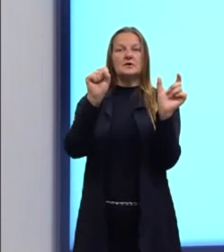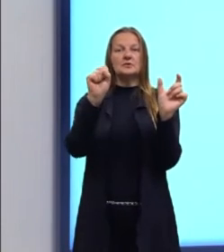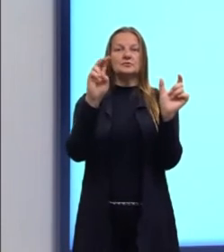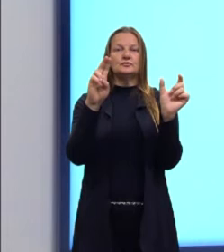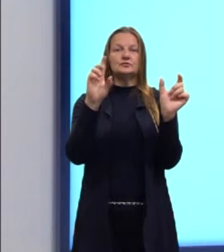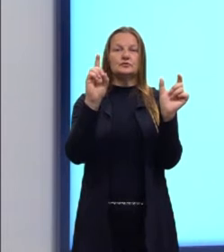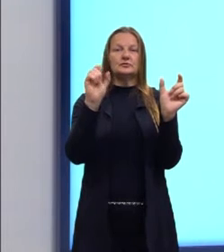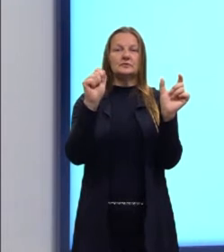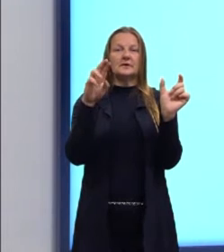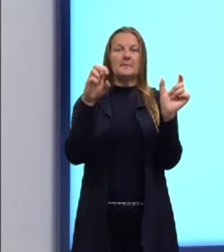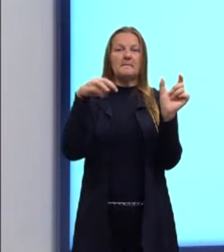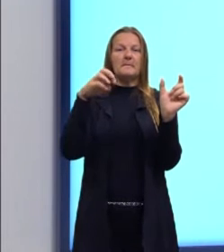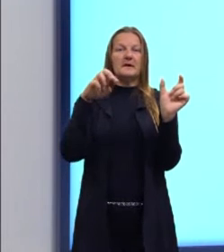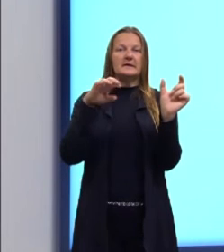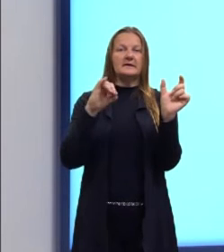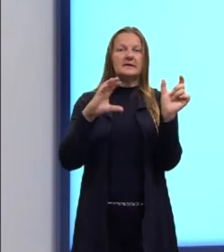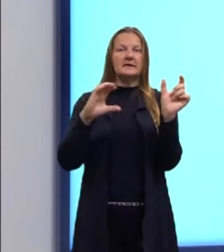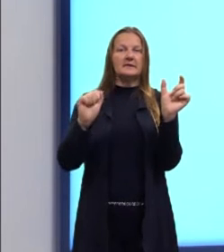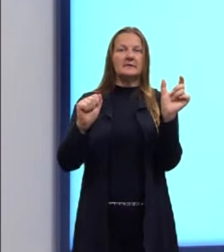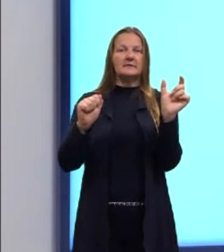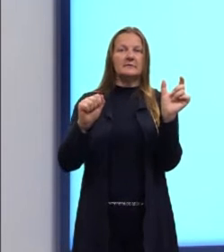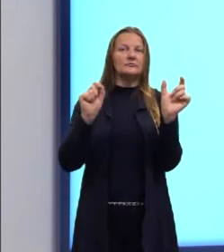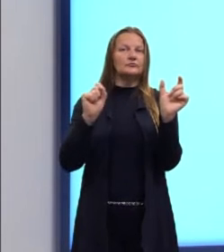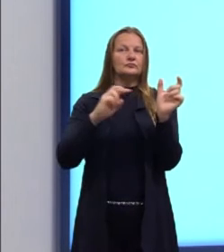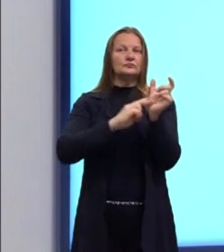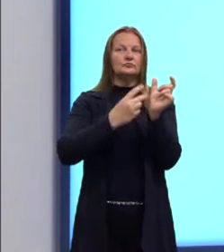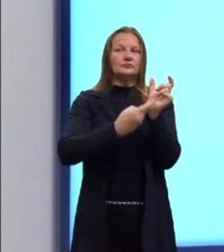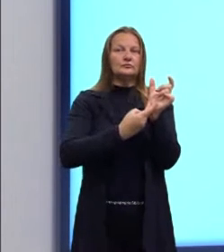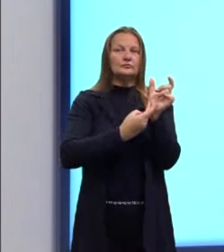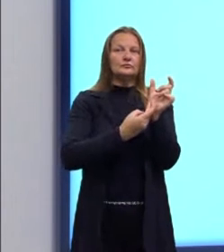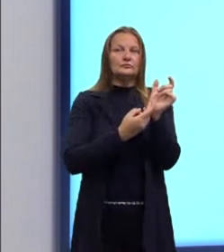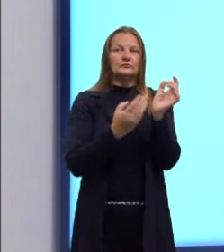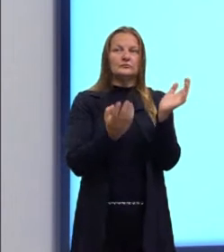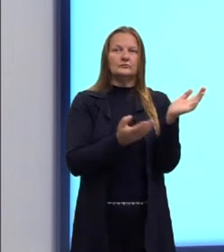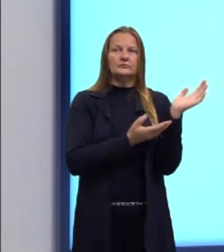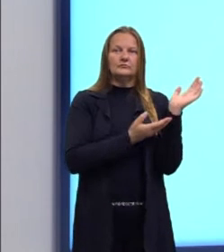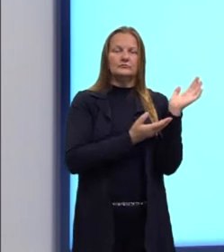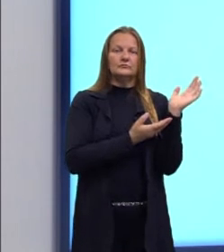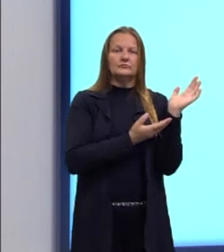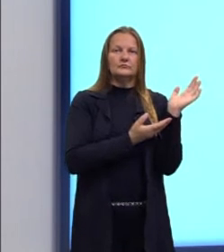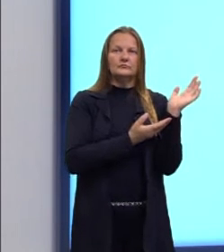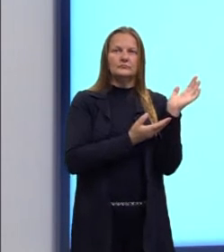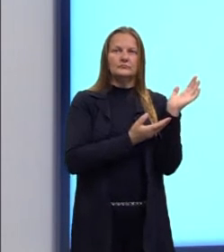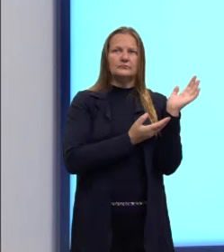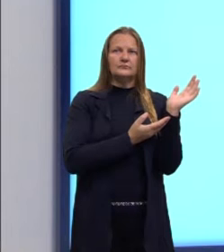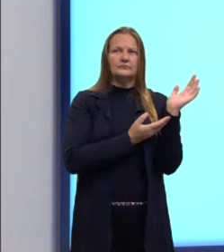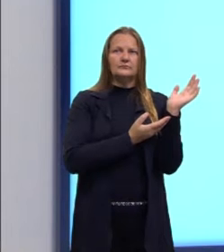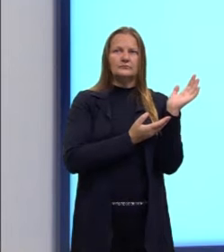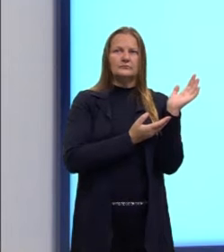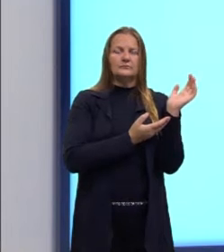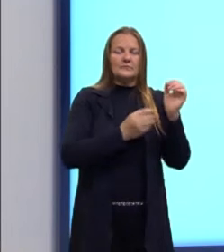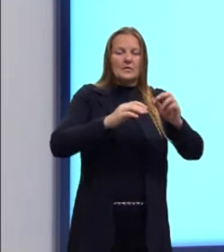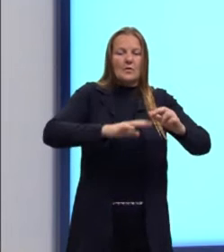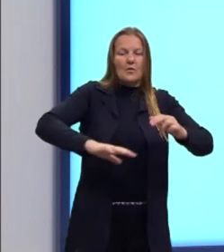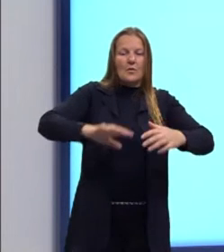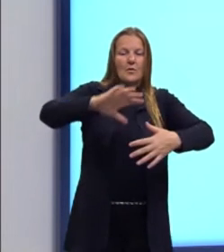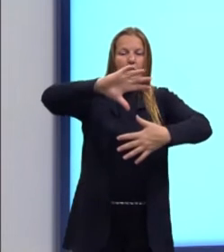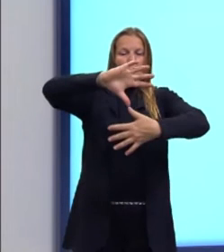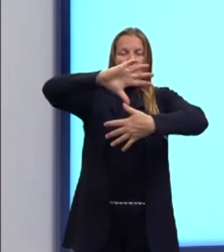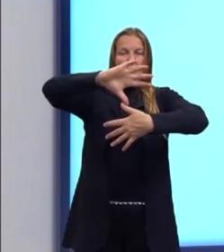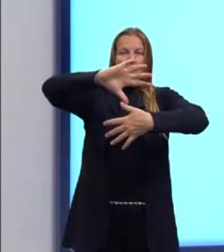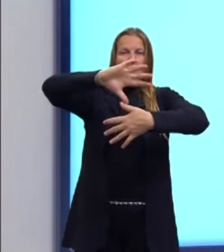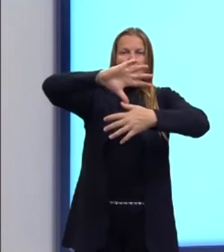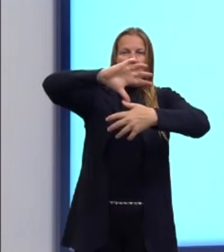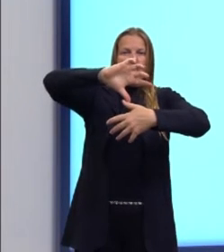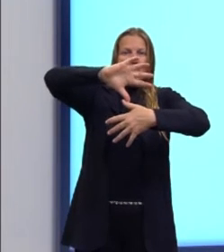os países que estão determinados por território ao Sul da América,